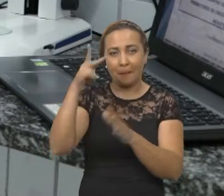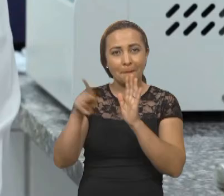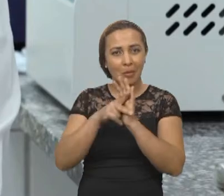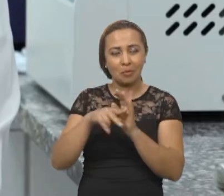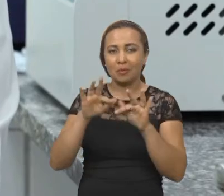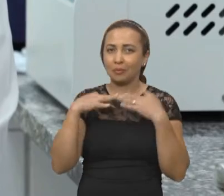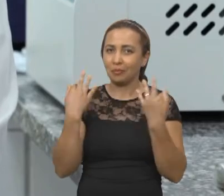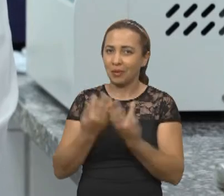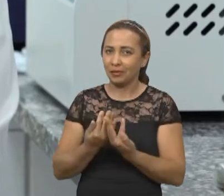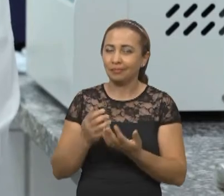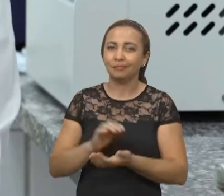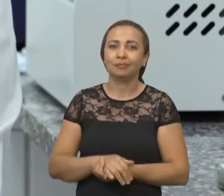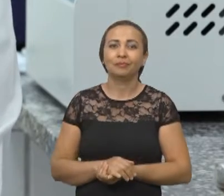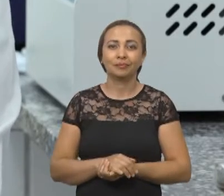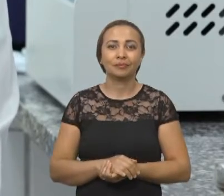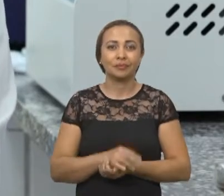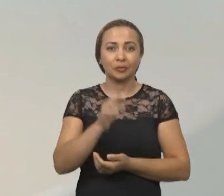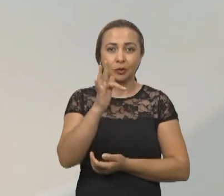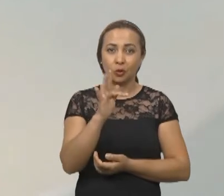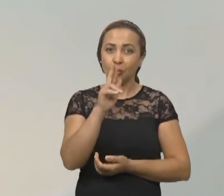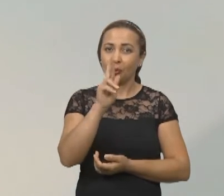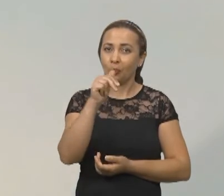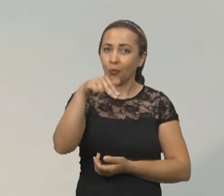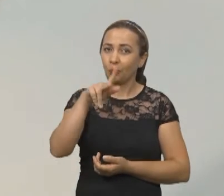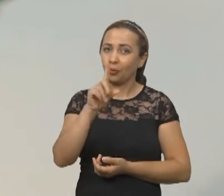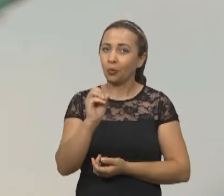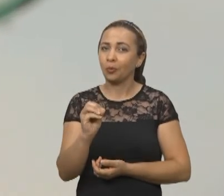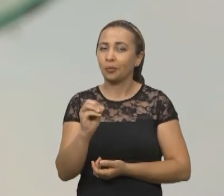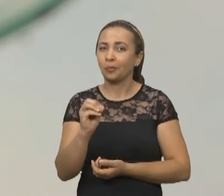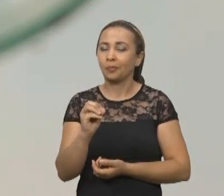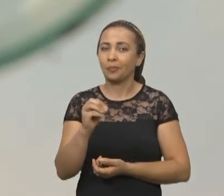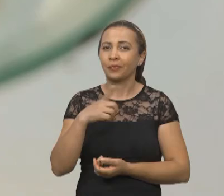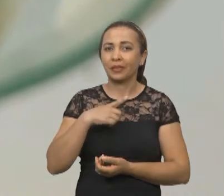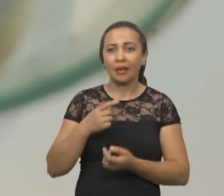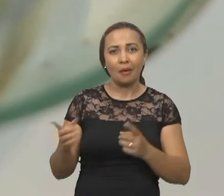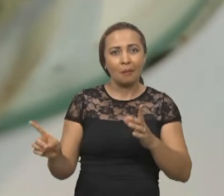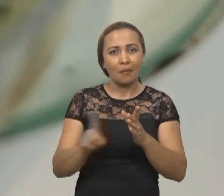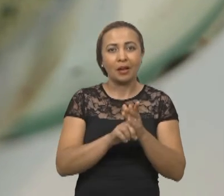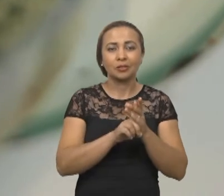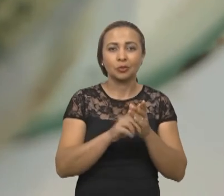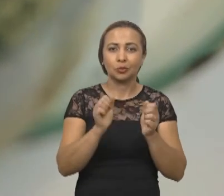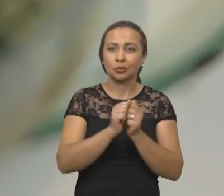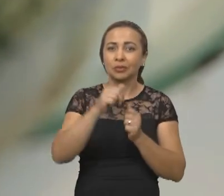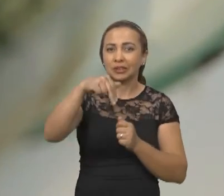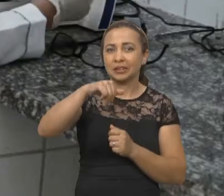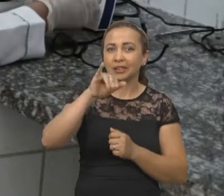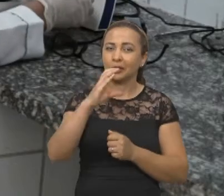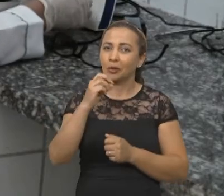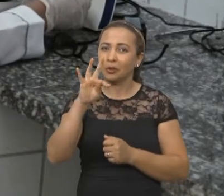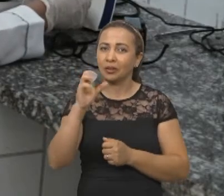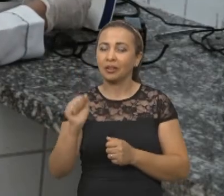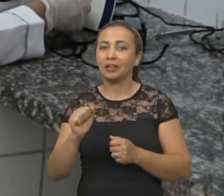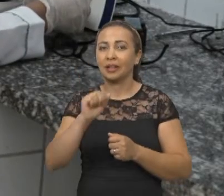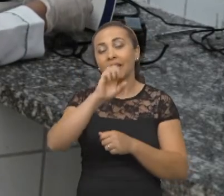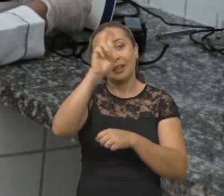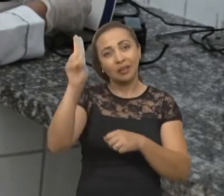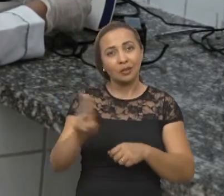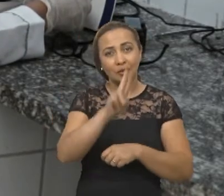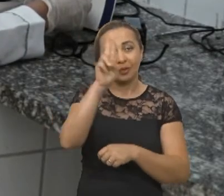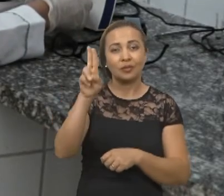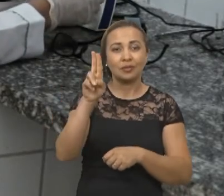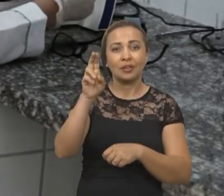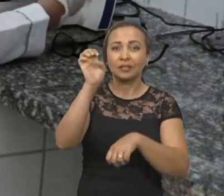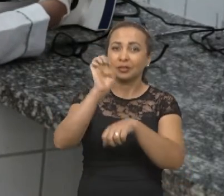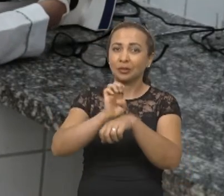esses fundos de tricoderma eles fazem parte da micoteca da Universidade Estadual do Maranhão